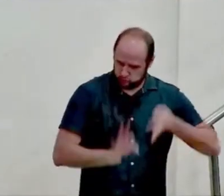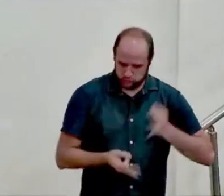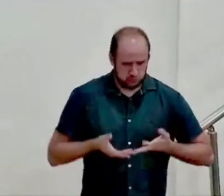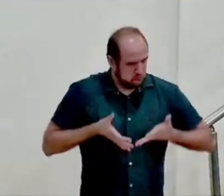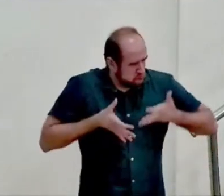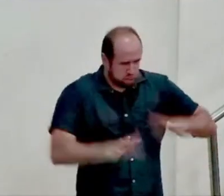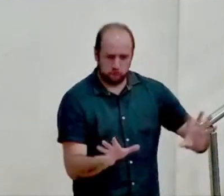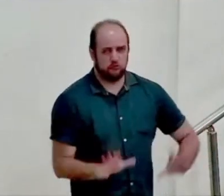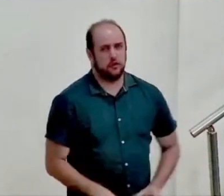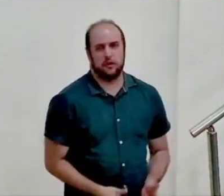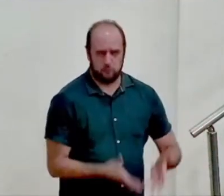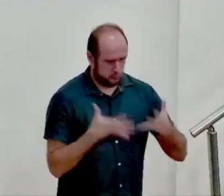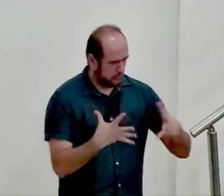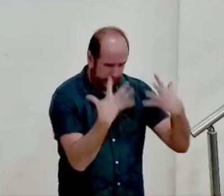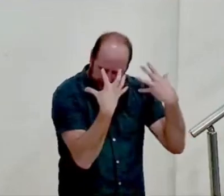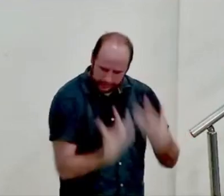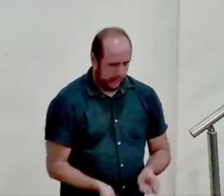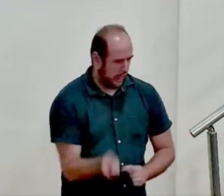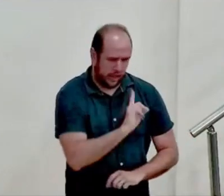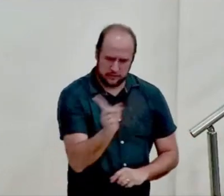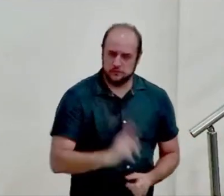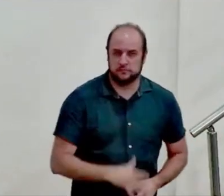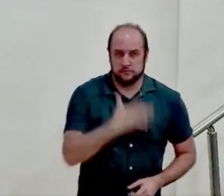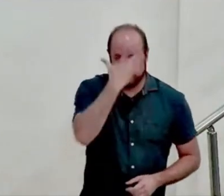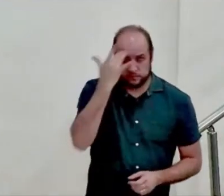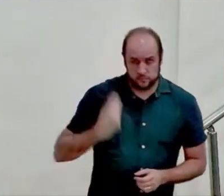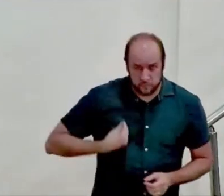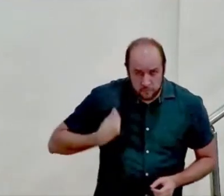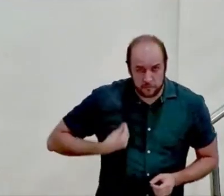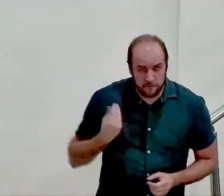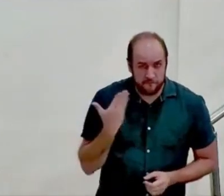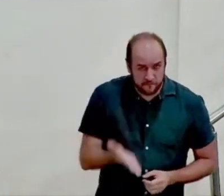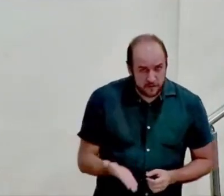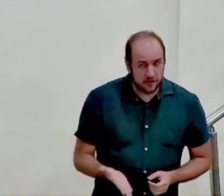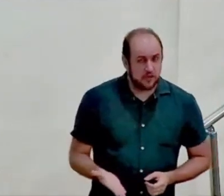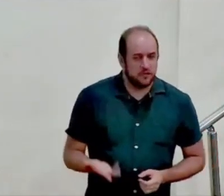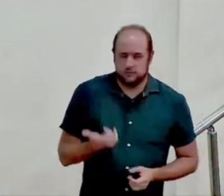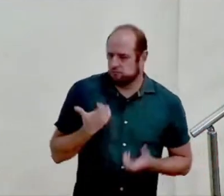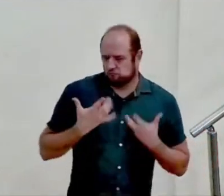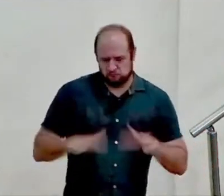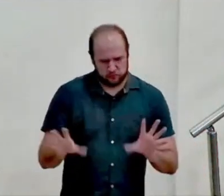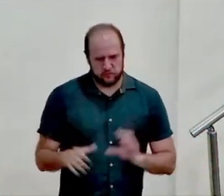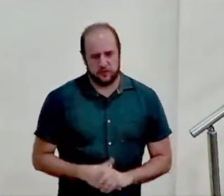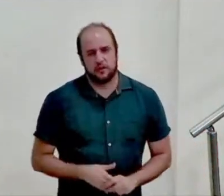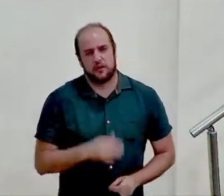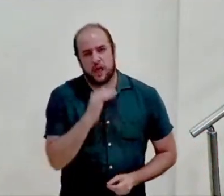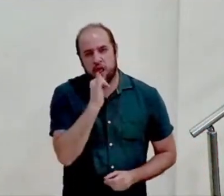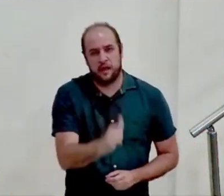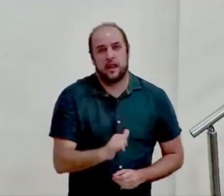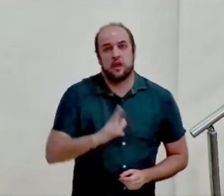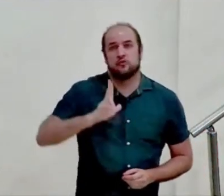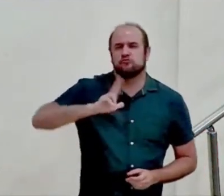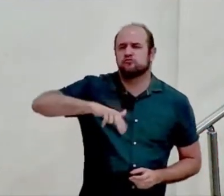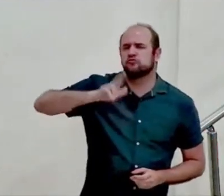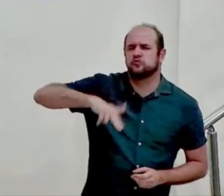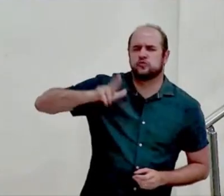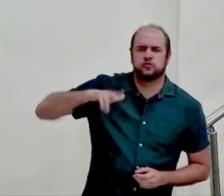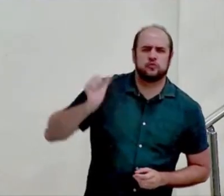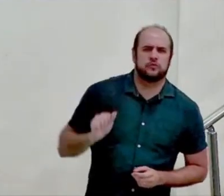é isso que o texto diz alguém que vive assim diz o texto que jamais será